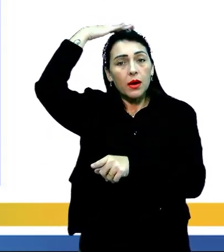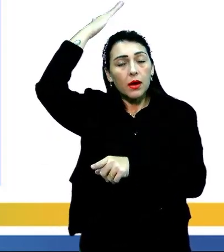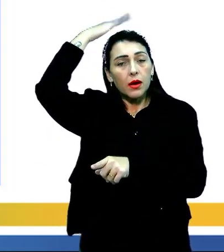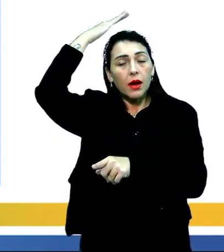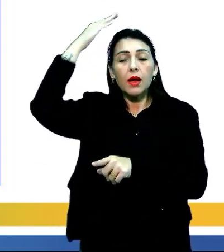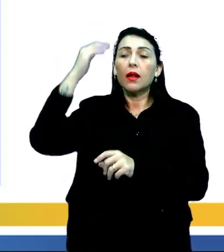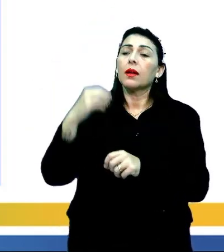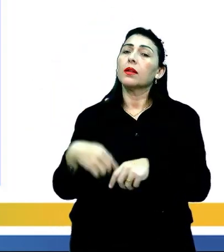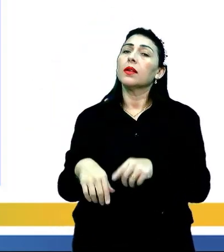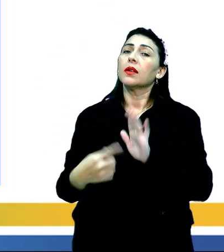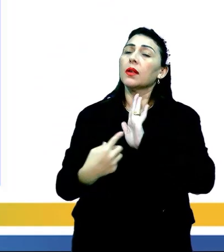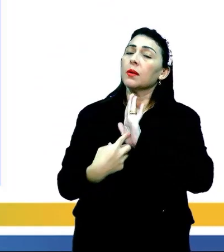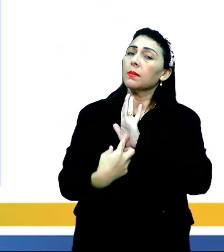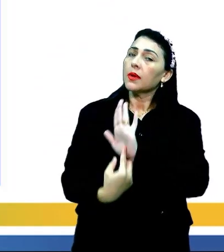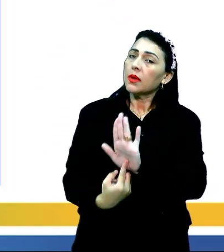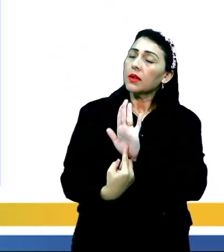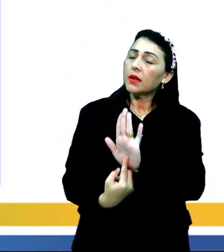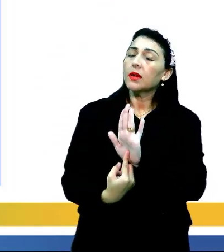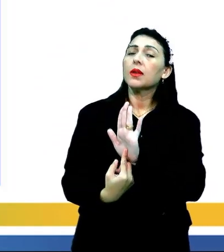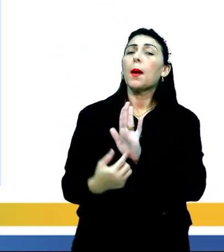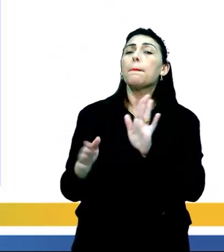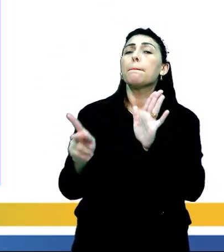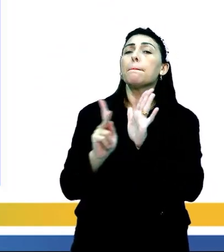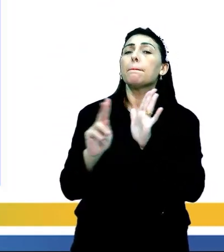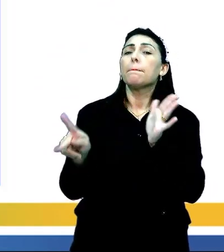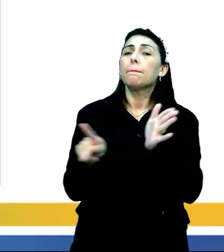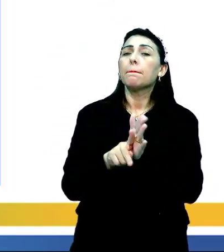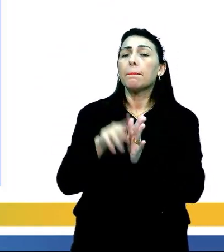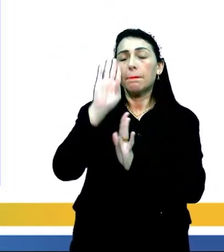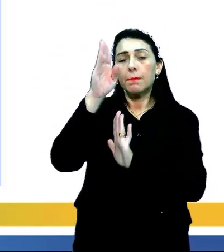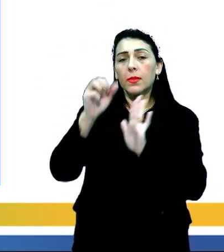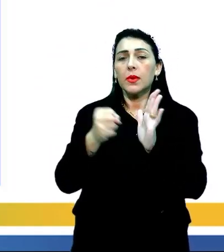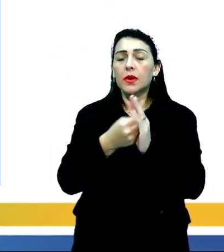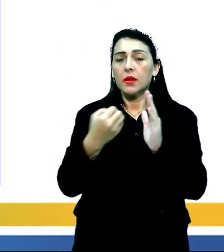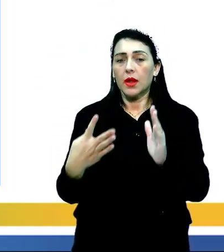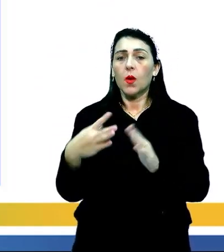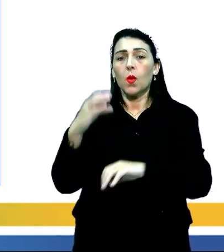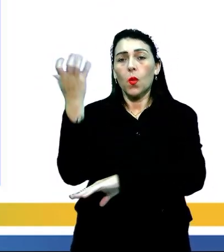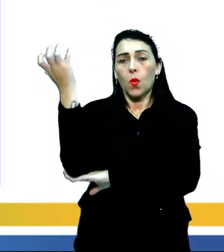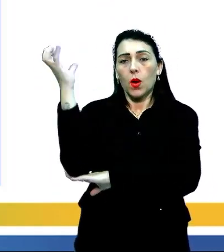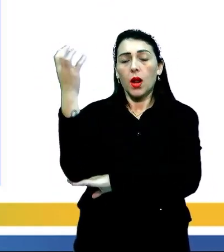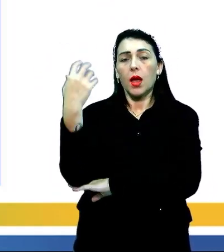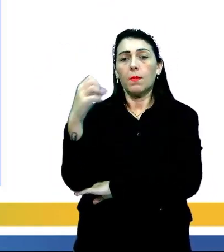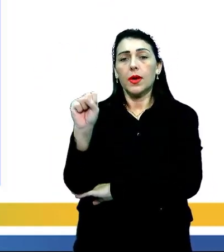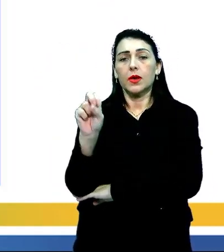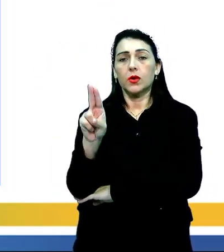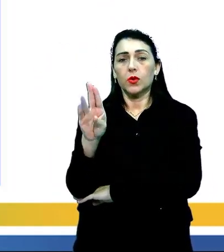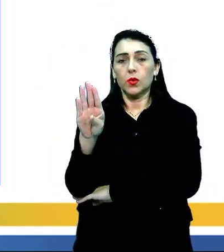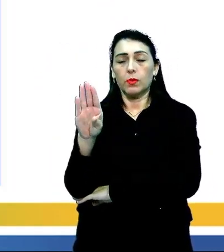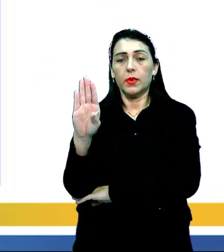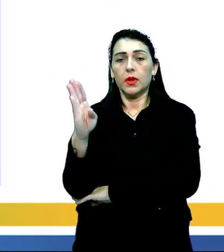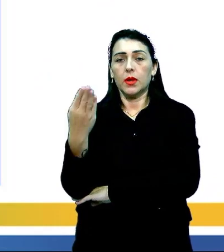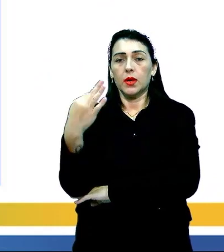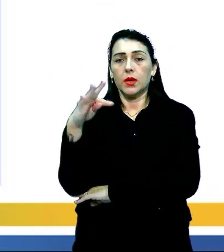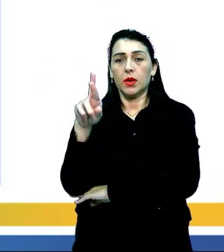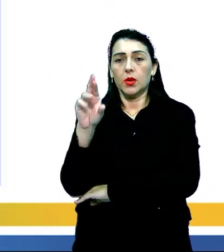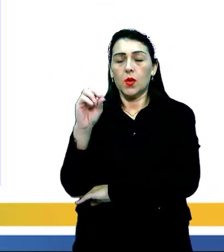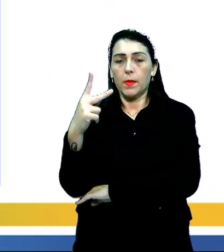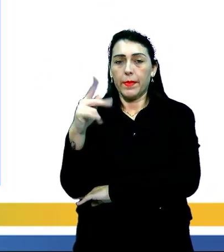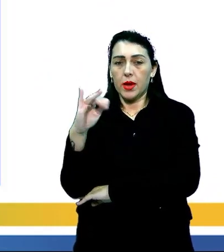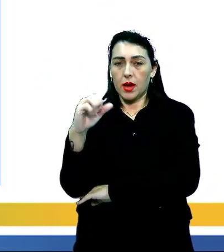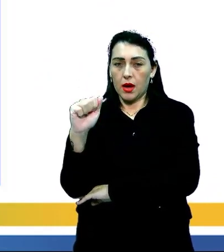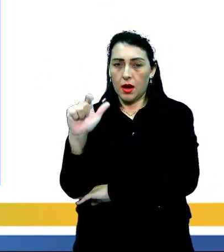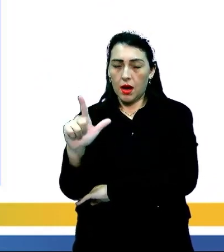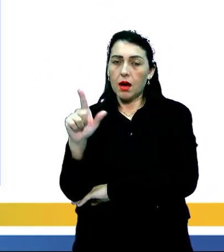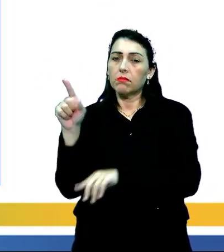ela que se apresenta como principal característico, clima subtropical e também essa região